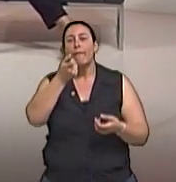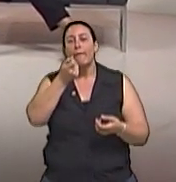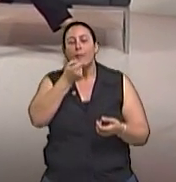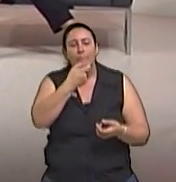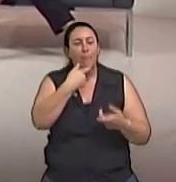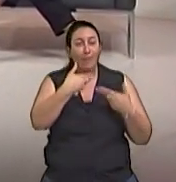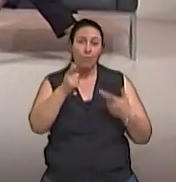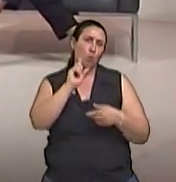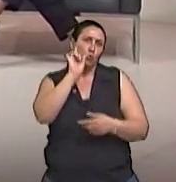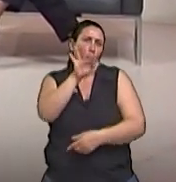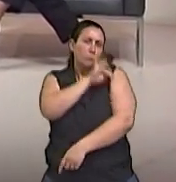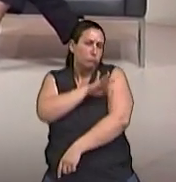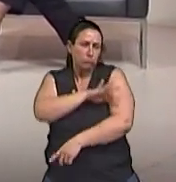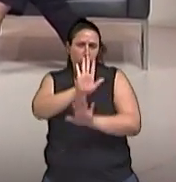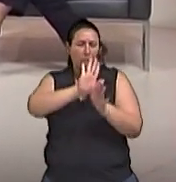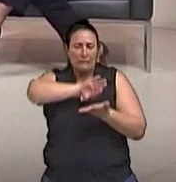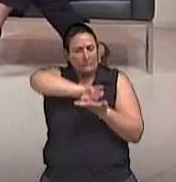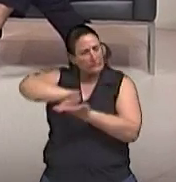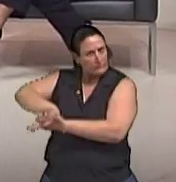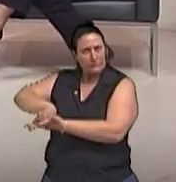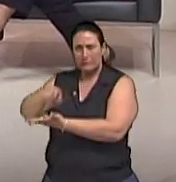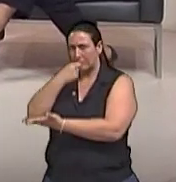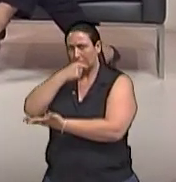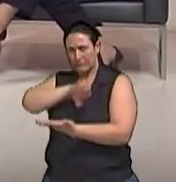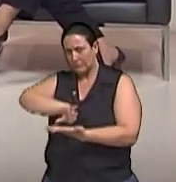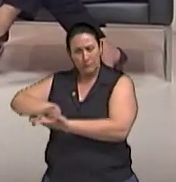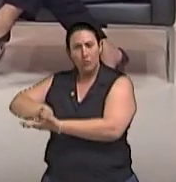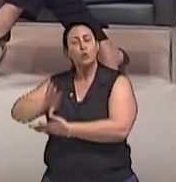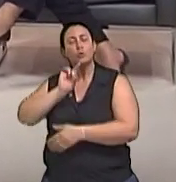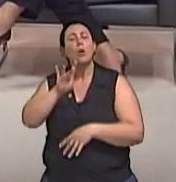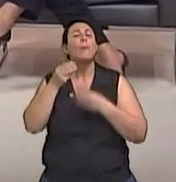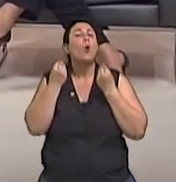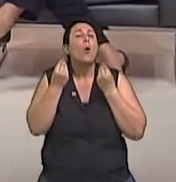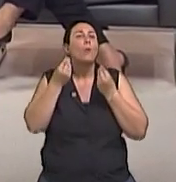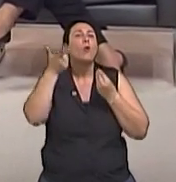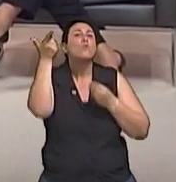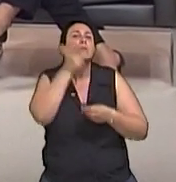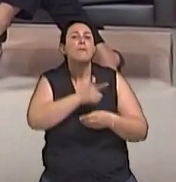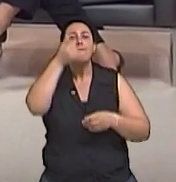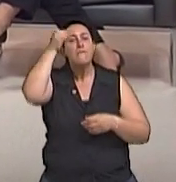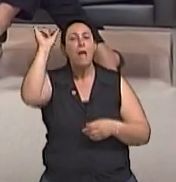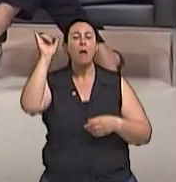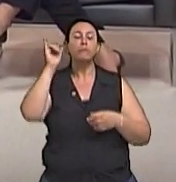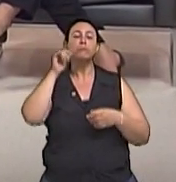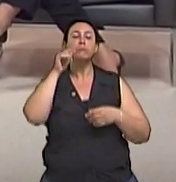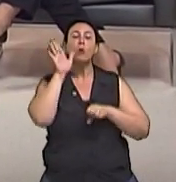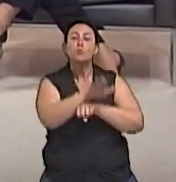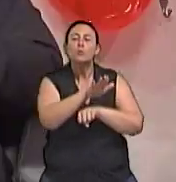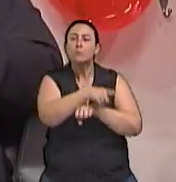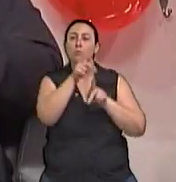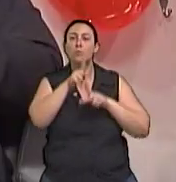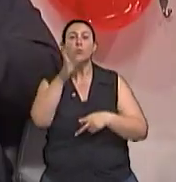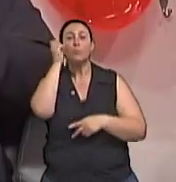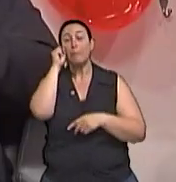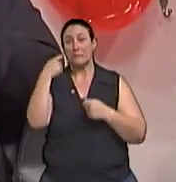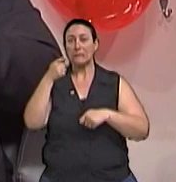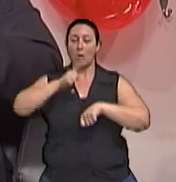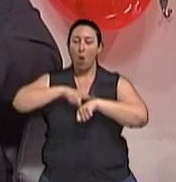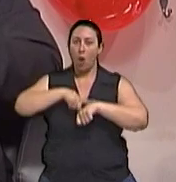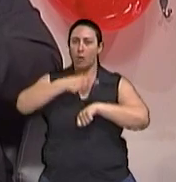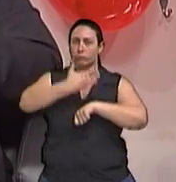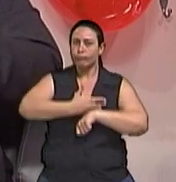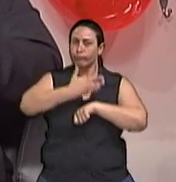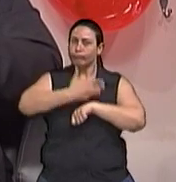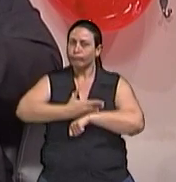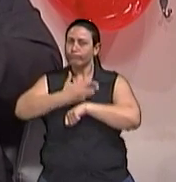não farmacológico, ou sem remédio? A mesma coisa, prevenção e tratamento não farmacológico. Certo. Então, tentar ter uma rotina de sono, né? Então,